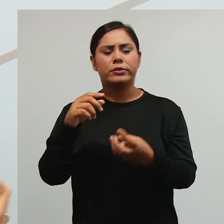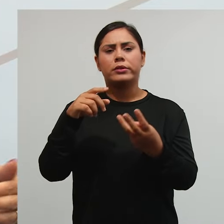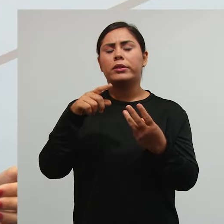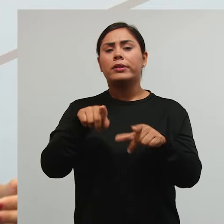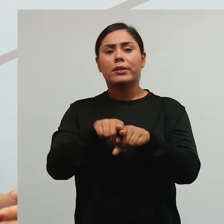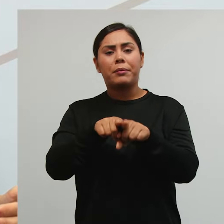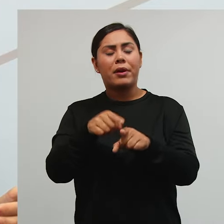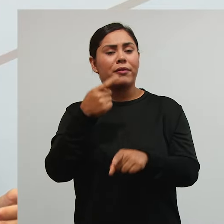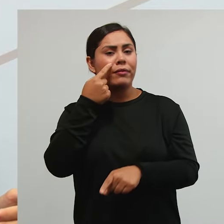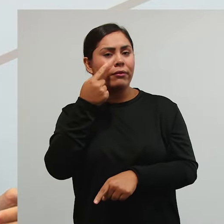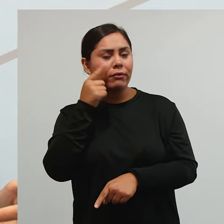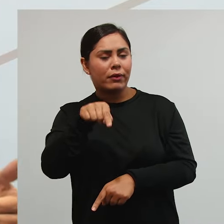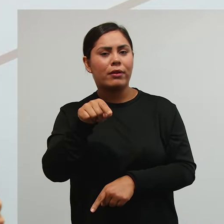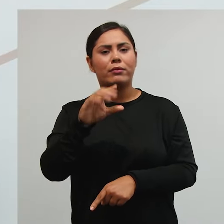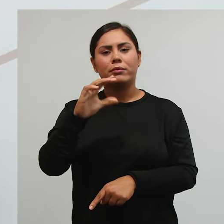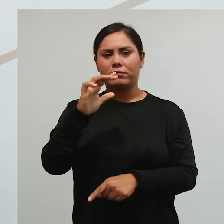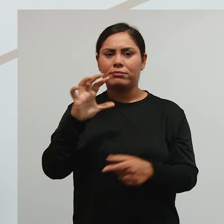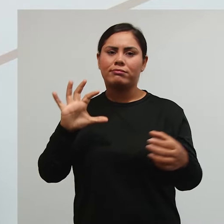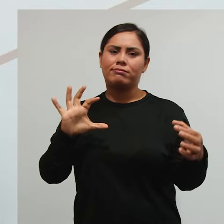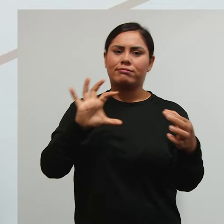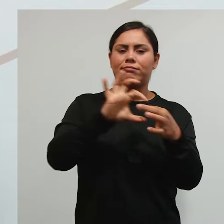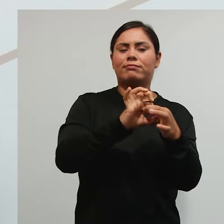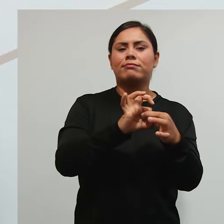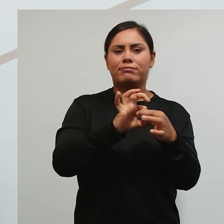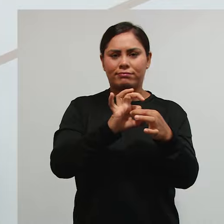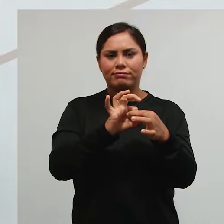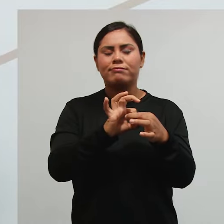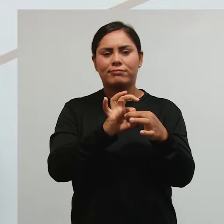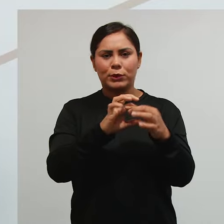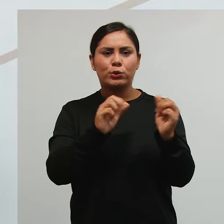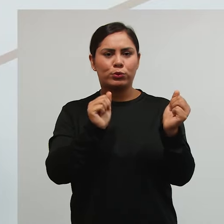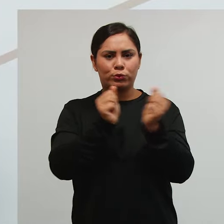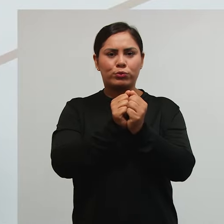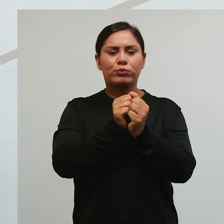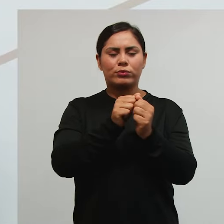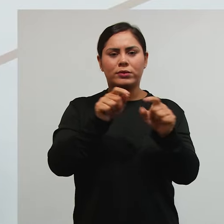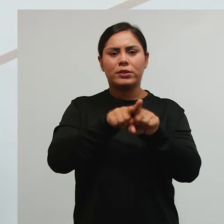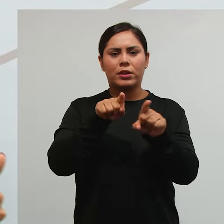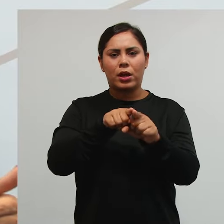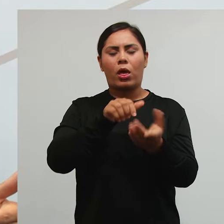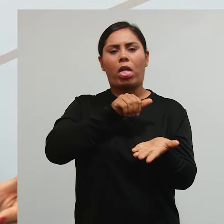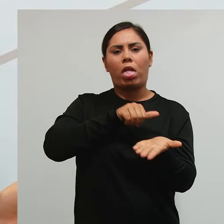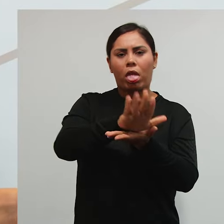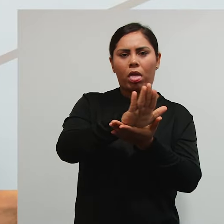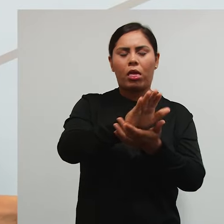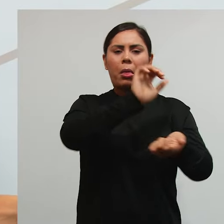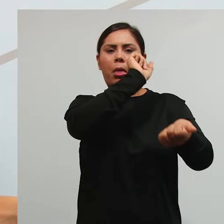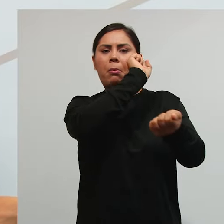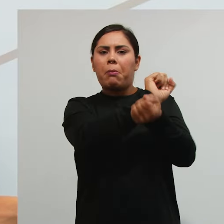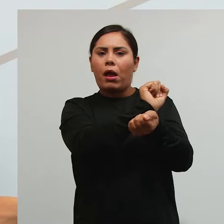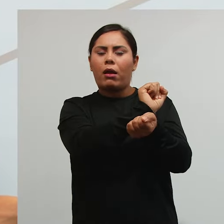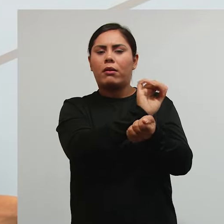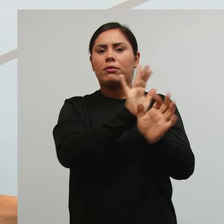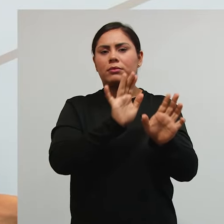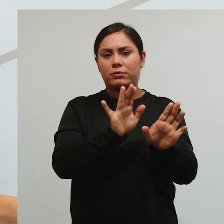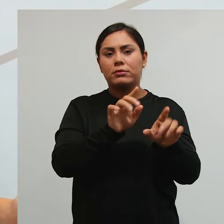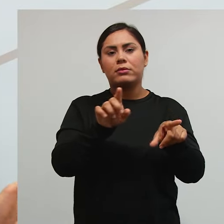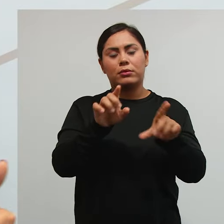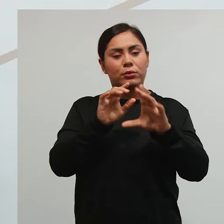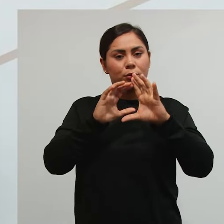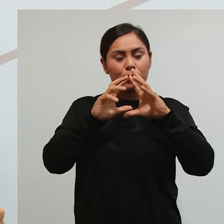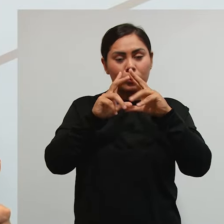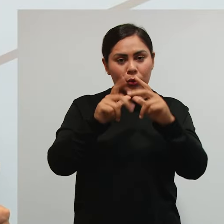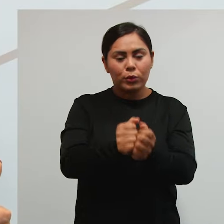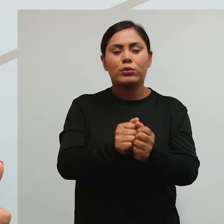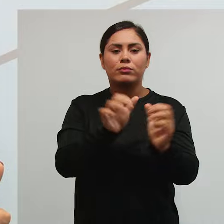e a gente viu que esse crédito tem particularidades né de suspensão exclusão extinção e que